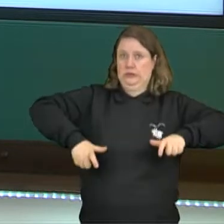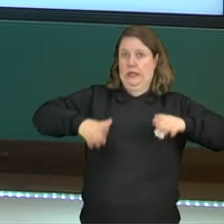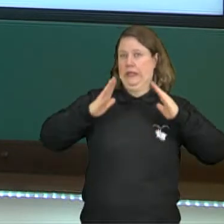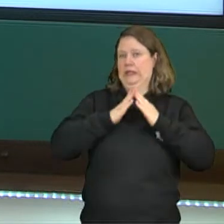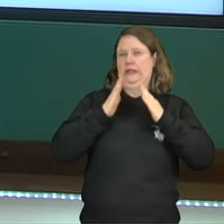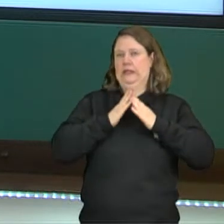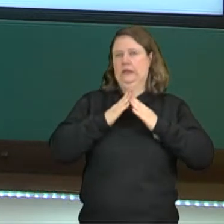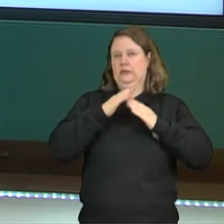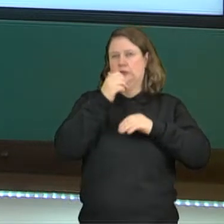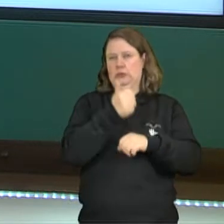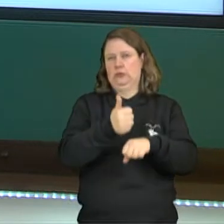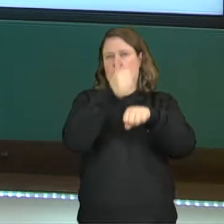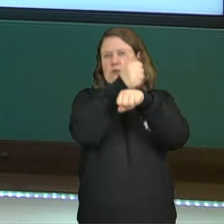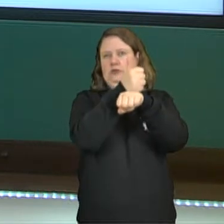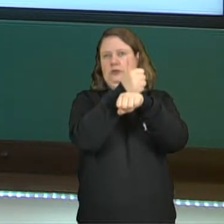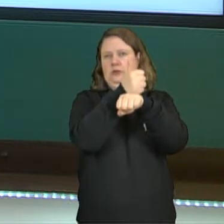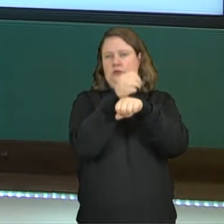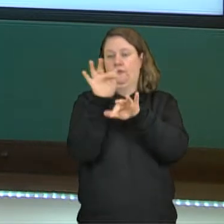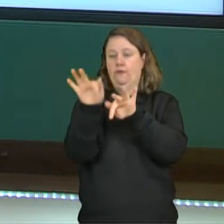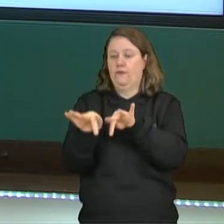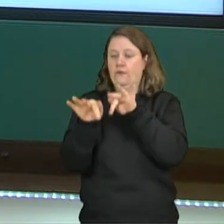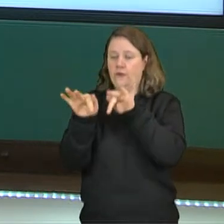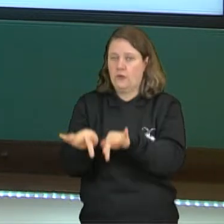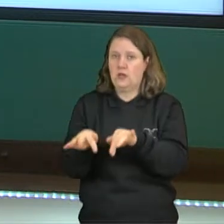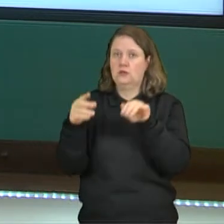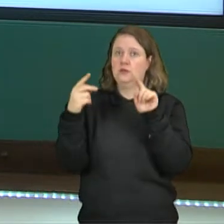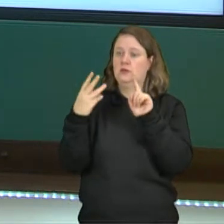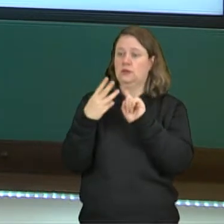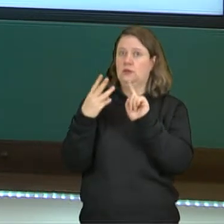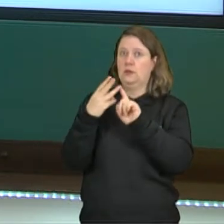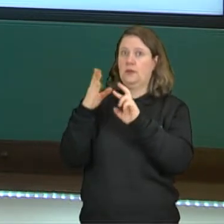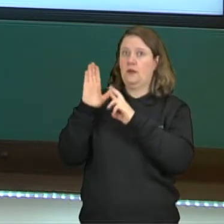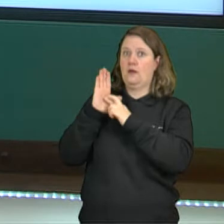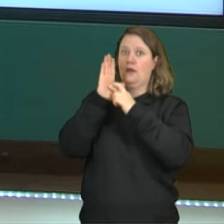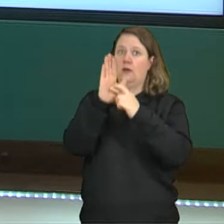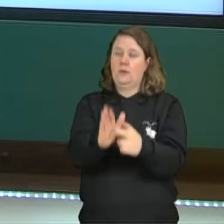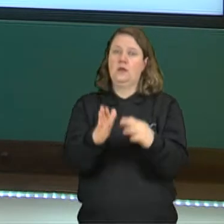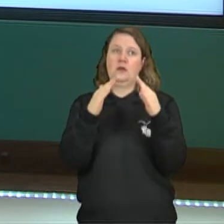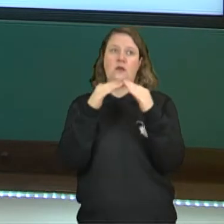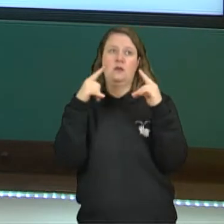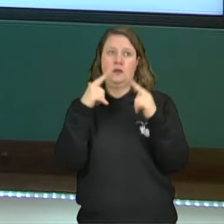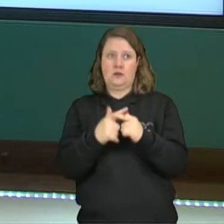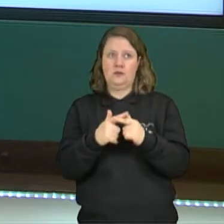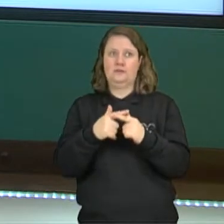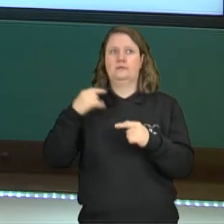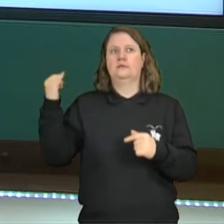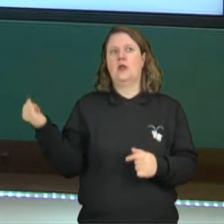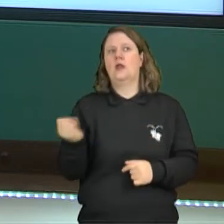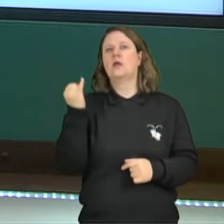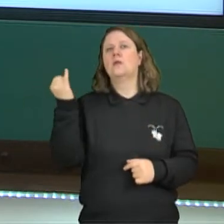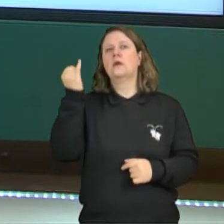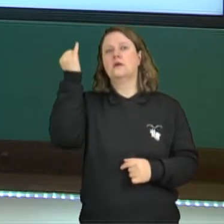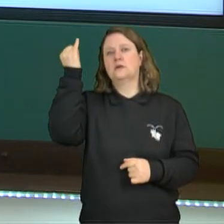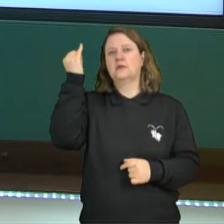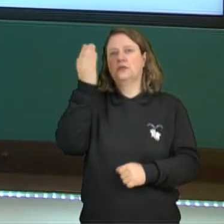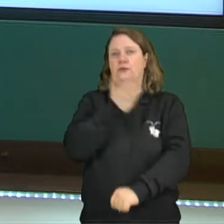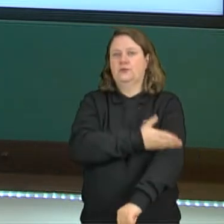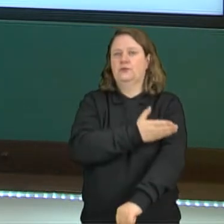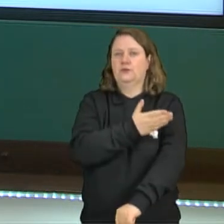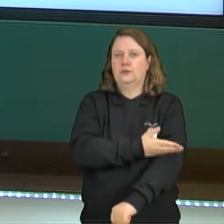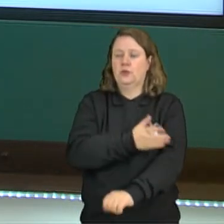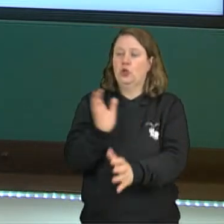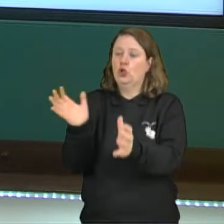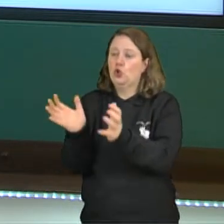e aqui a representação da igreja, tão importante na Idade Média. Então, esses grupos sociais de servos,